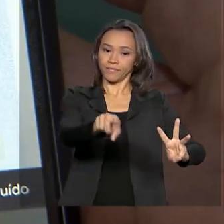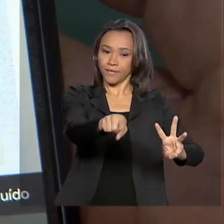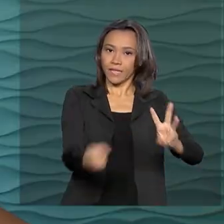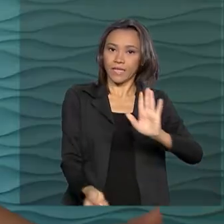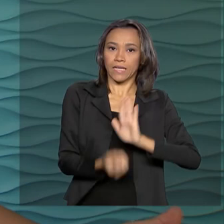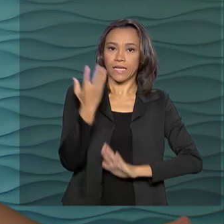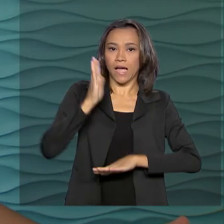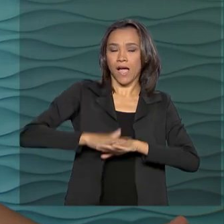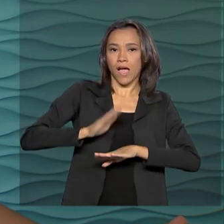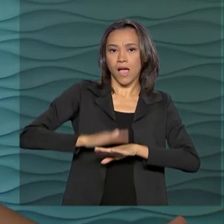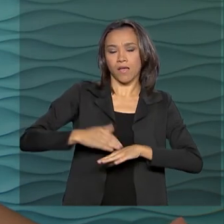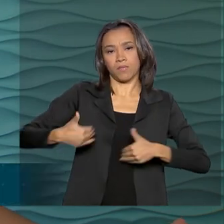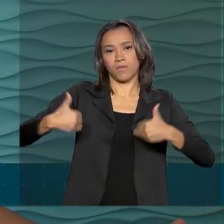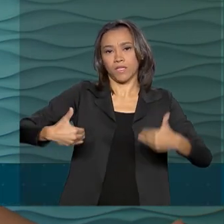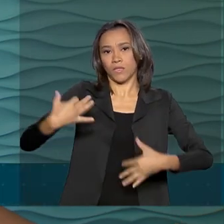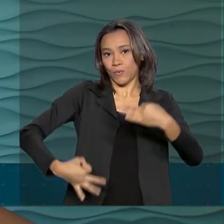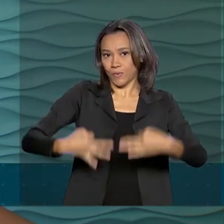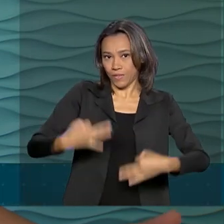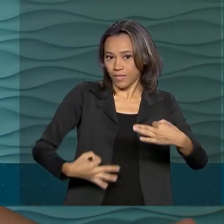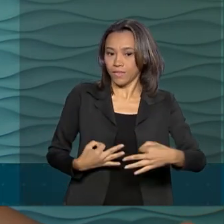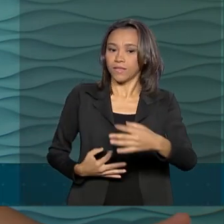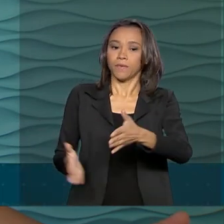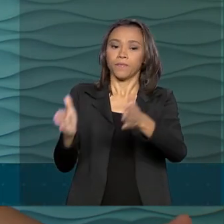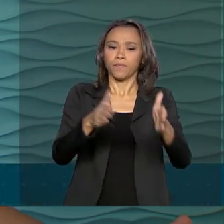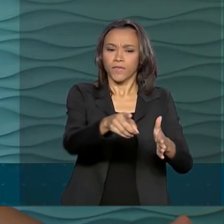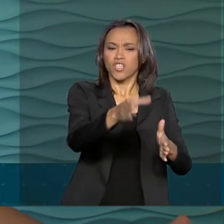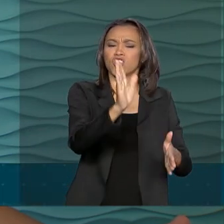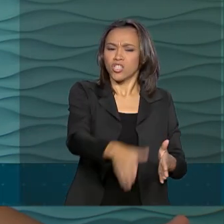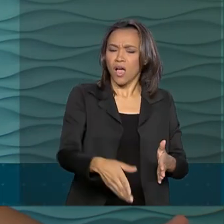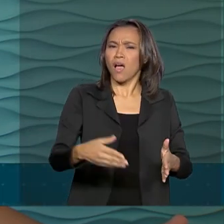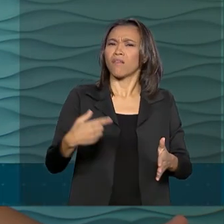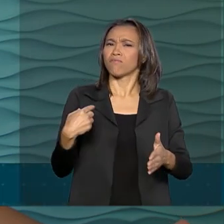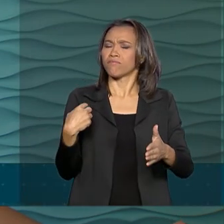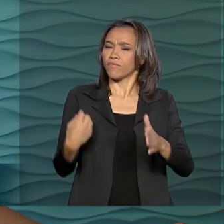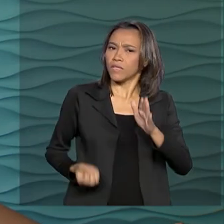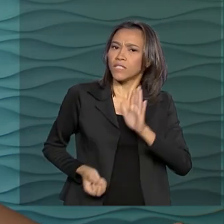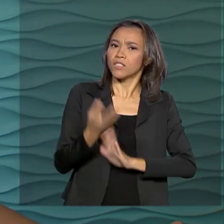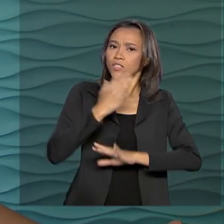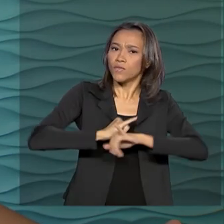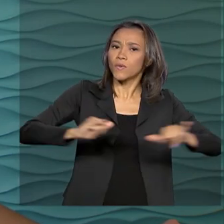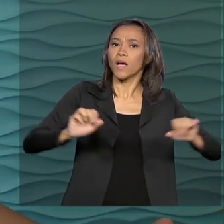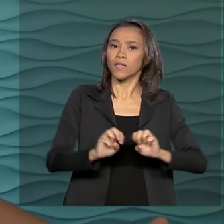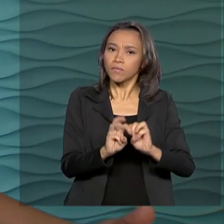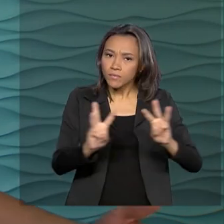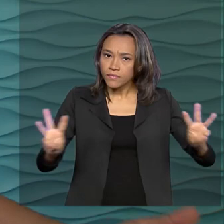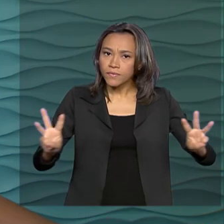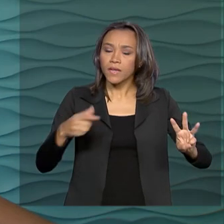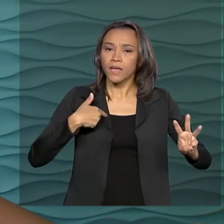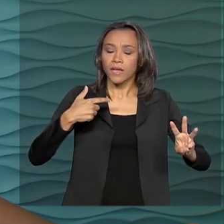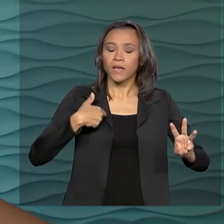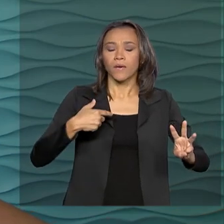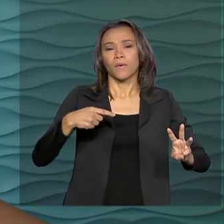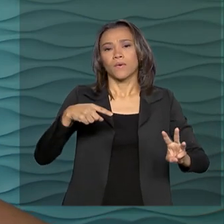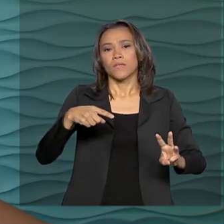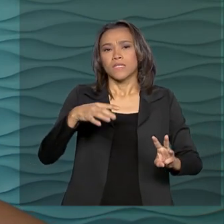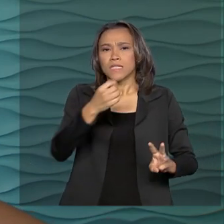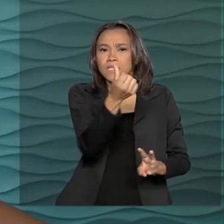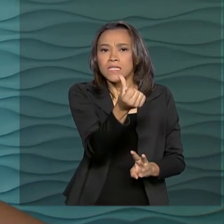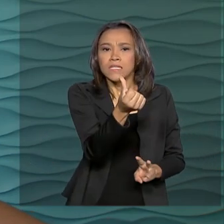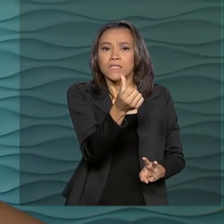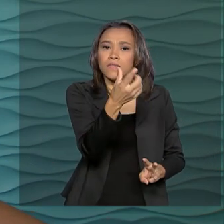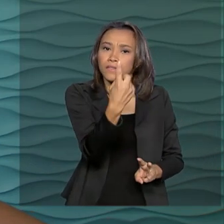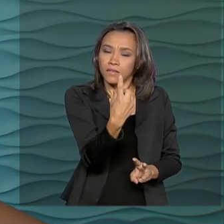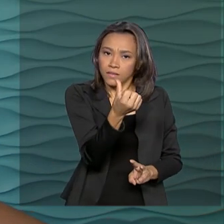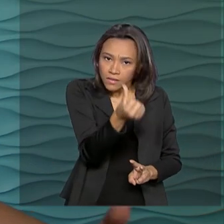Justiça. Desde o lançamento eu já fiz 61 reclamações. A resolução é muito rápida, a